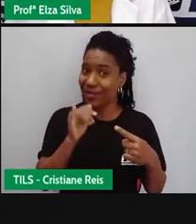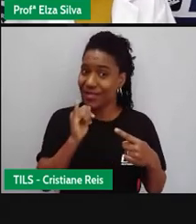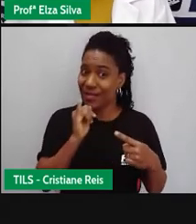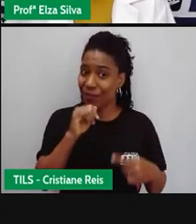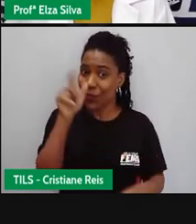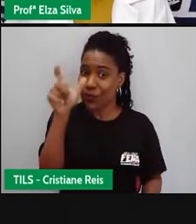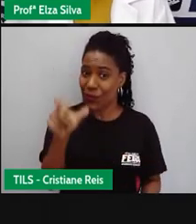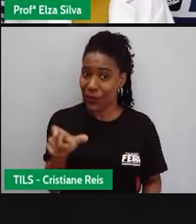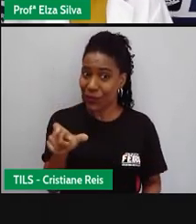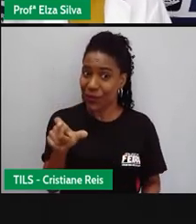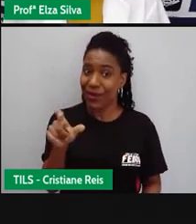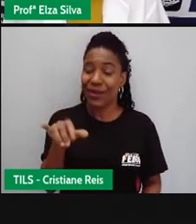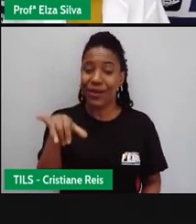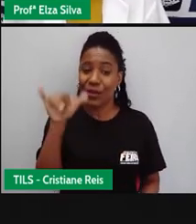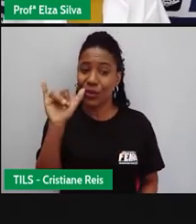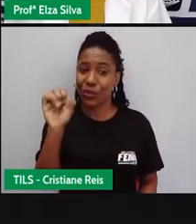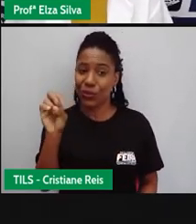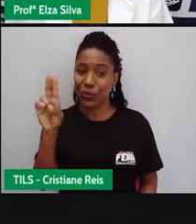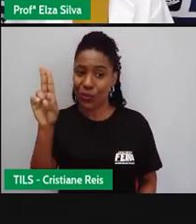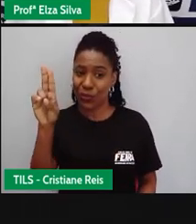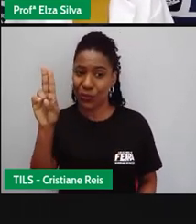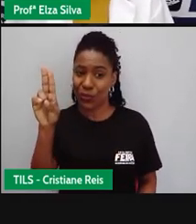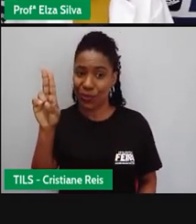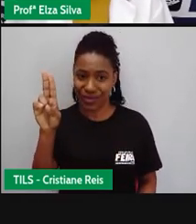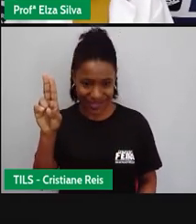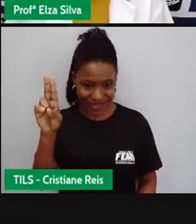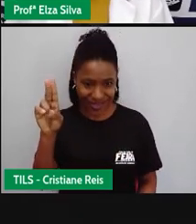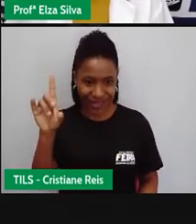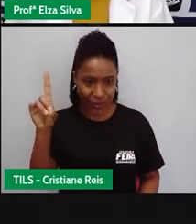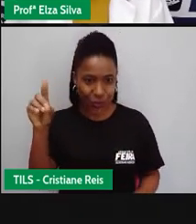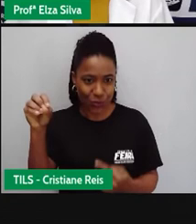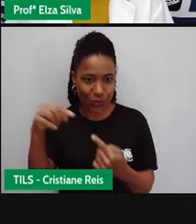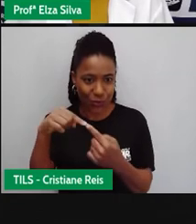sujeito é you. No segundo, o sujeito é she.